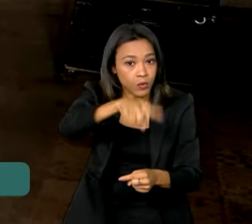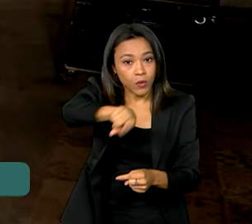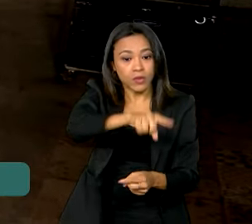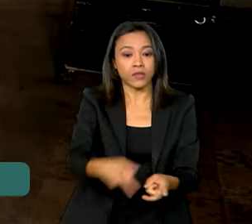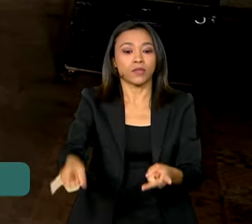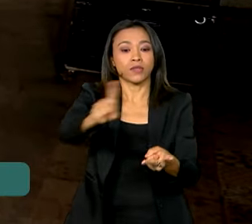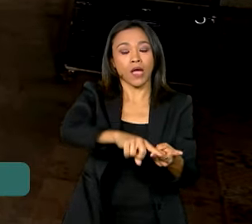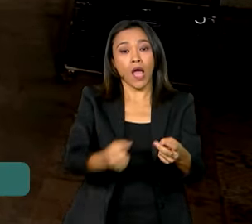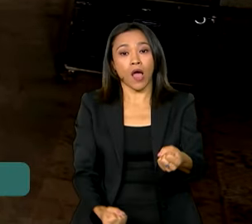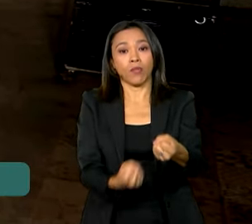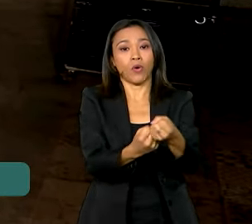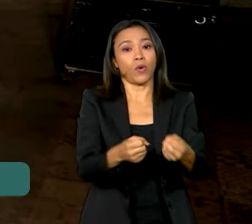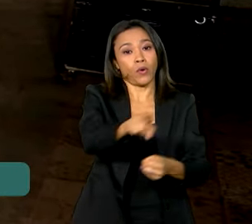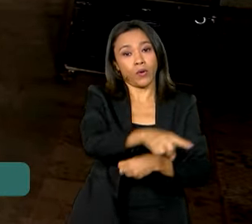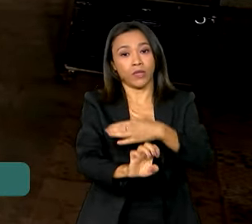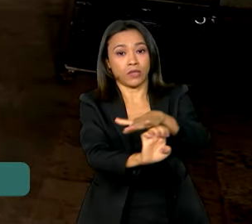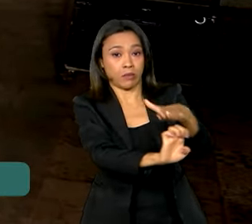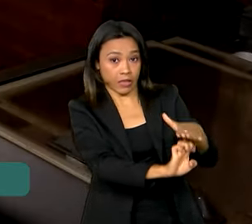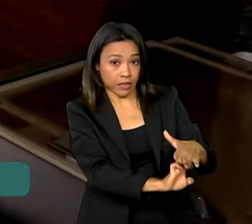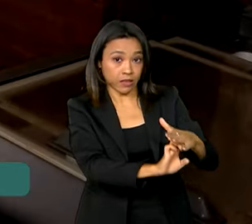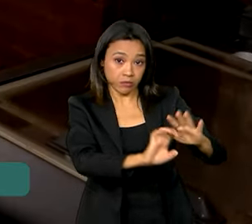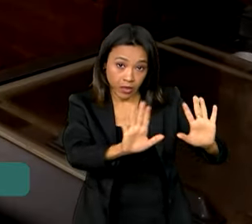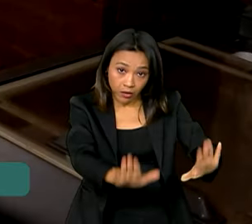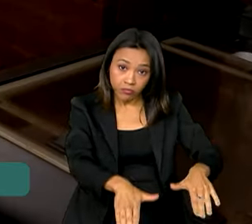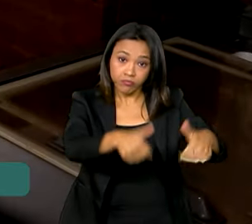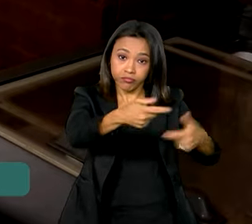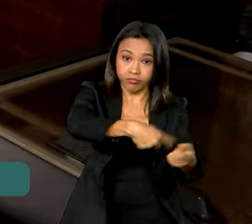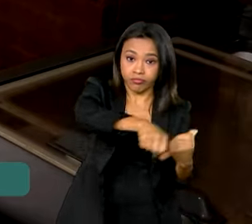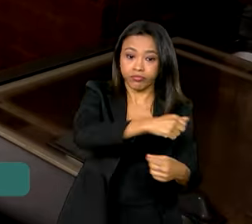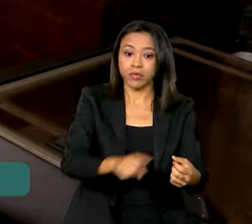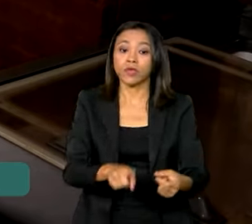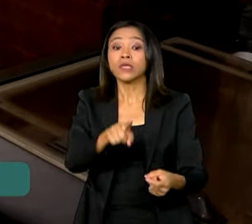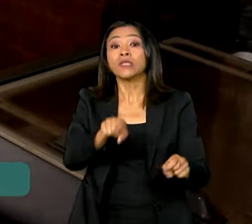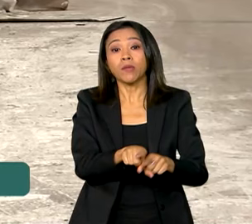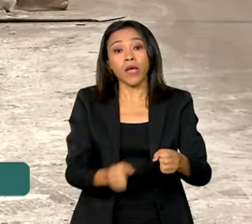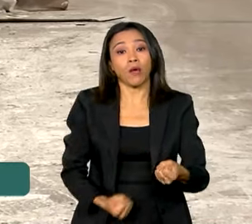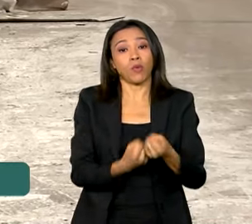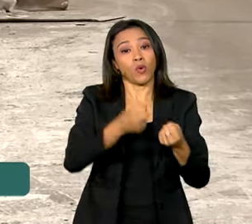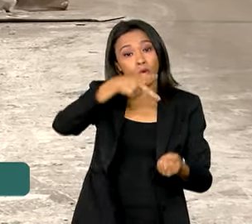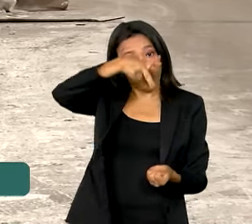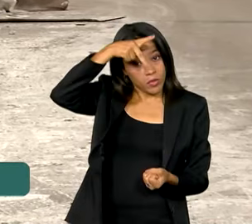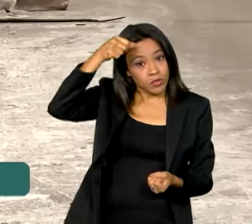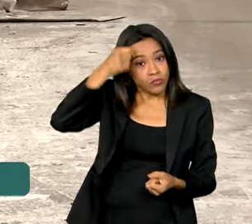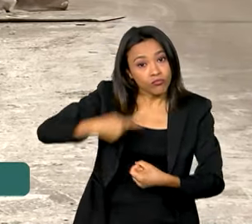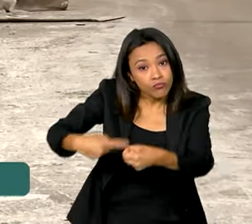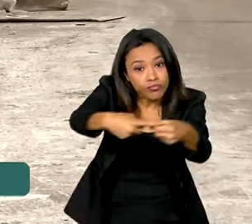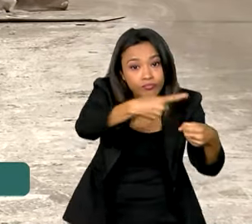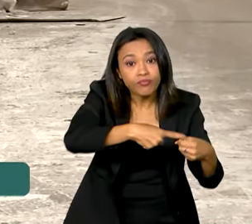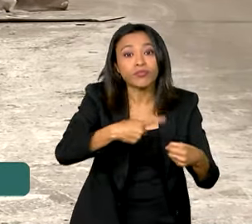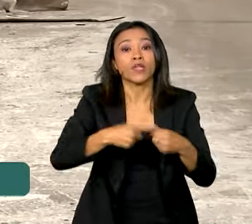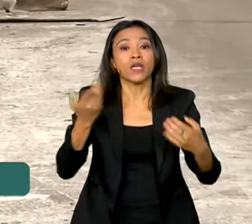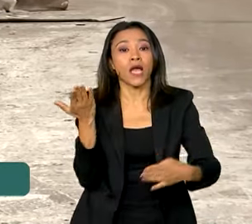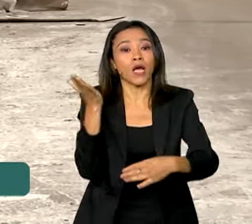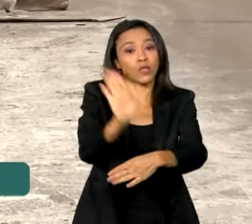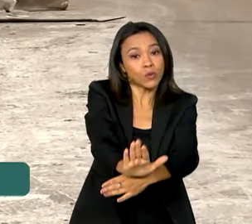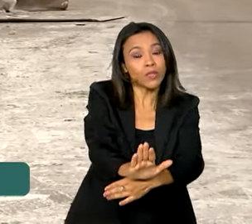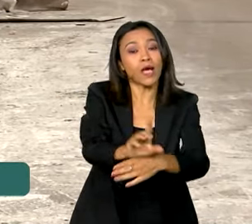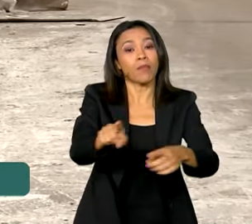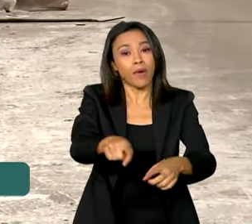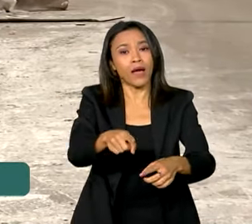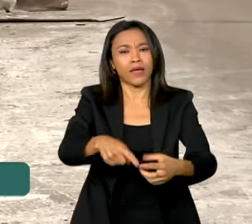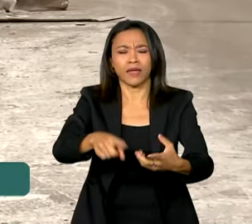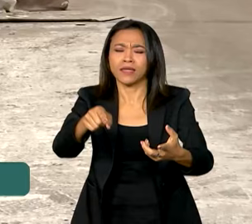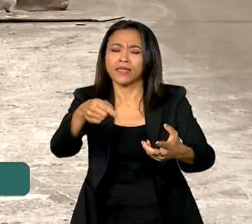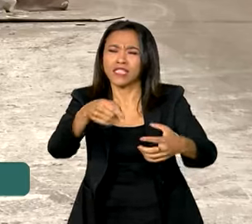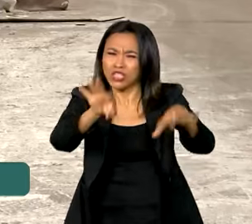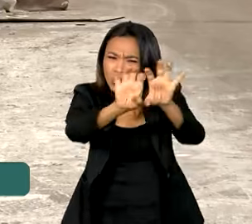às empresas para recuperação econômica, suporte ao governo estadual e colaboração com municípios para reconstruir